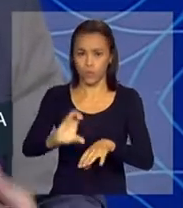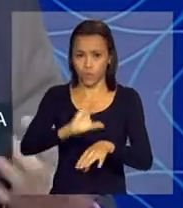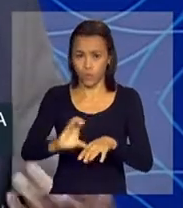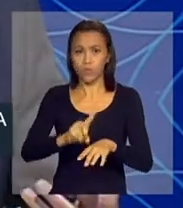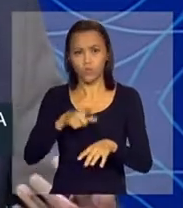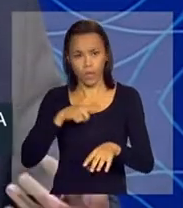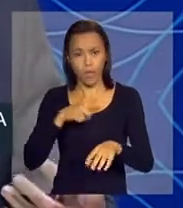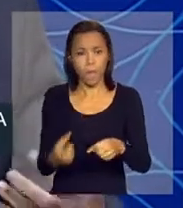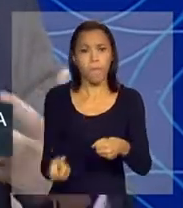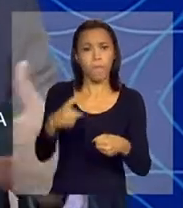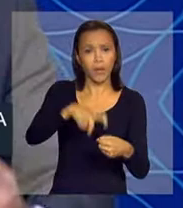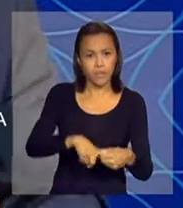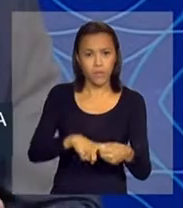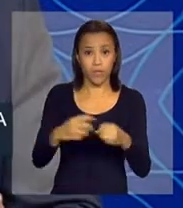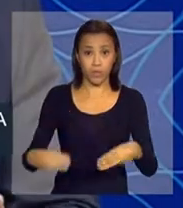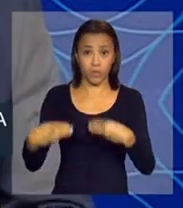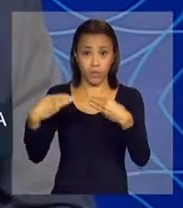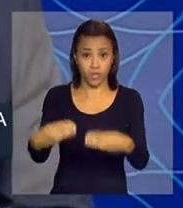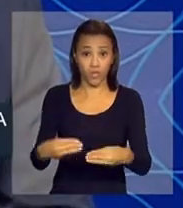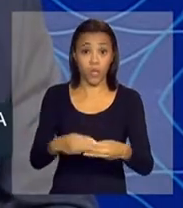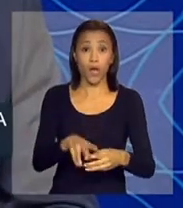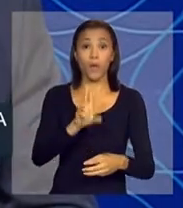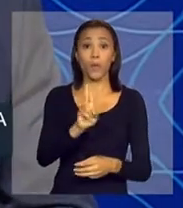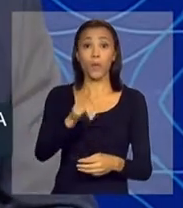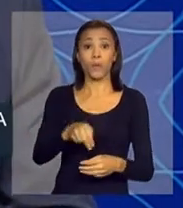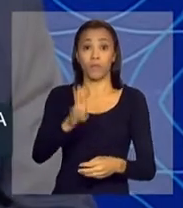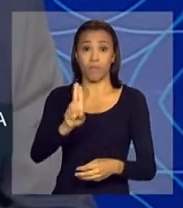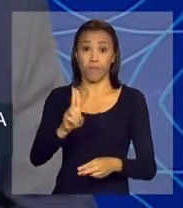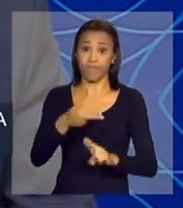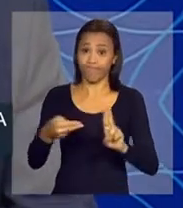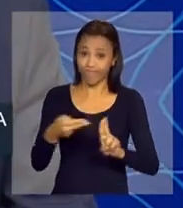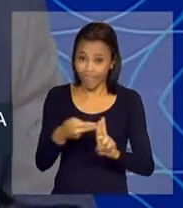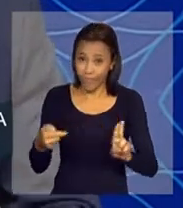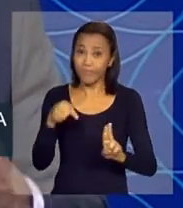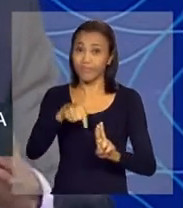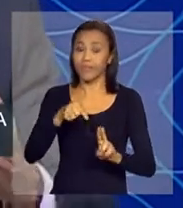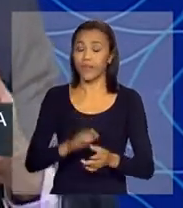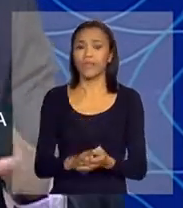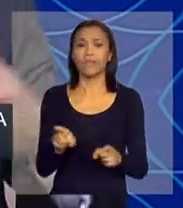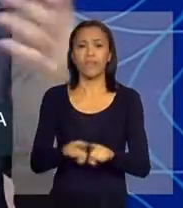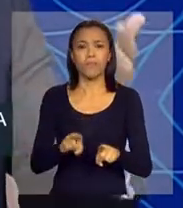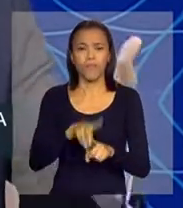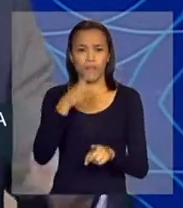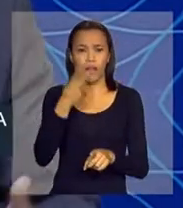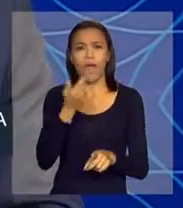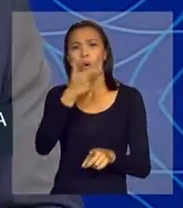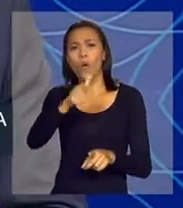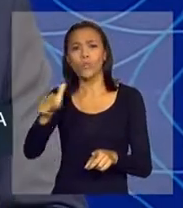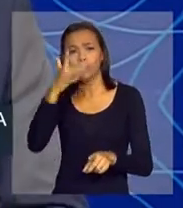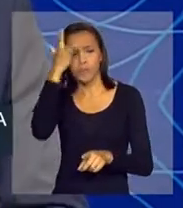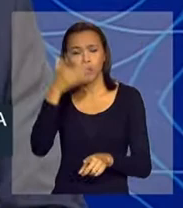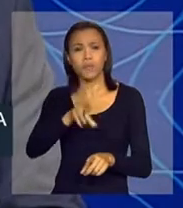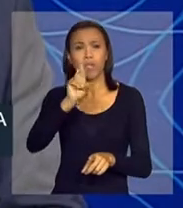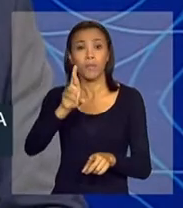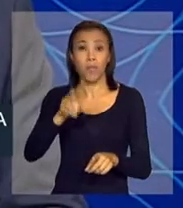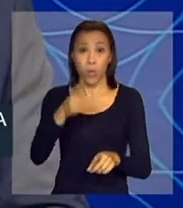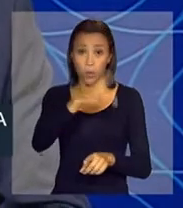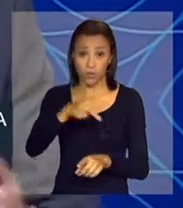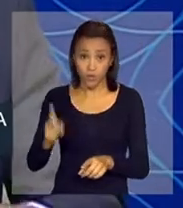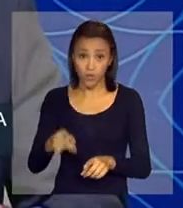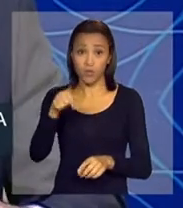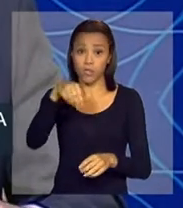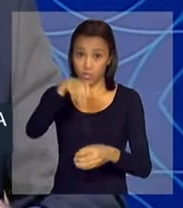deste grupo ministerial com a UNB. Eu queria aproveitar para registrar, dentre outras pessoas, a presença de professores